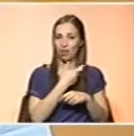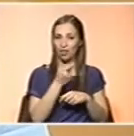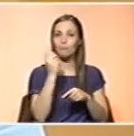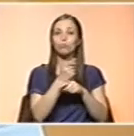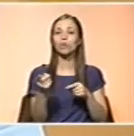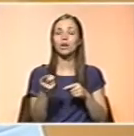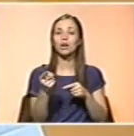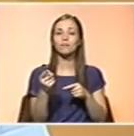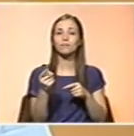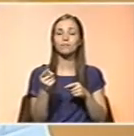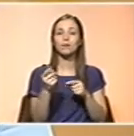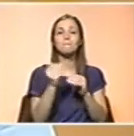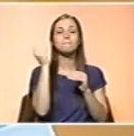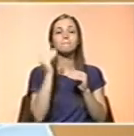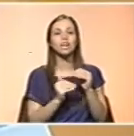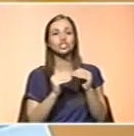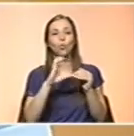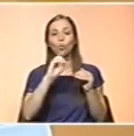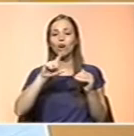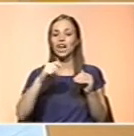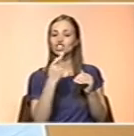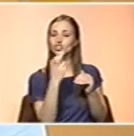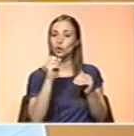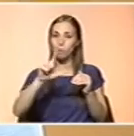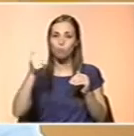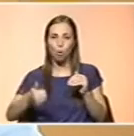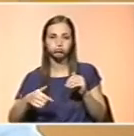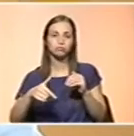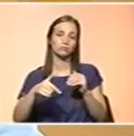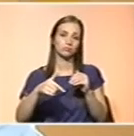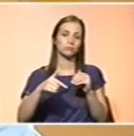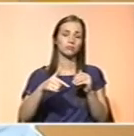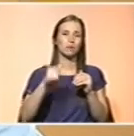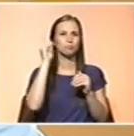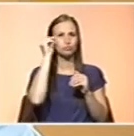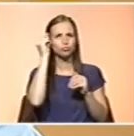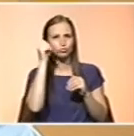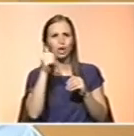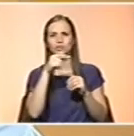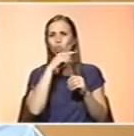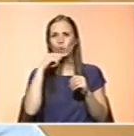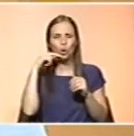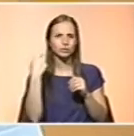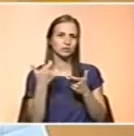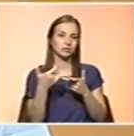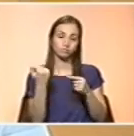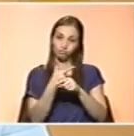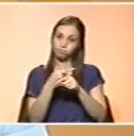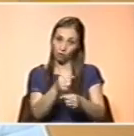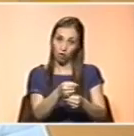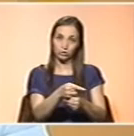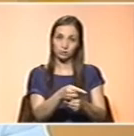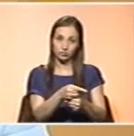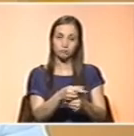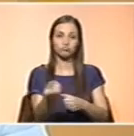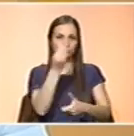baixam o bom, e que se concentram, por exemplo, nas bolachas, nos biscoitos, na pastelaria, essencialmente aí, e os consumos